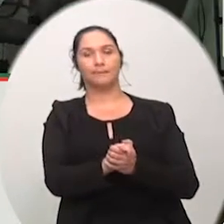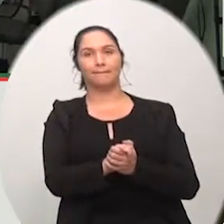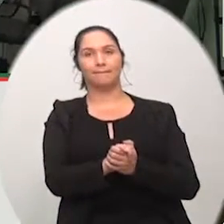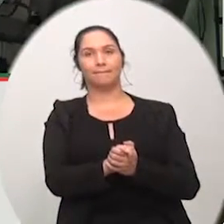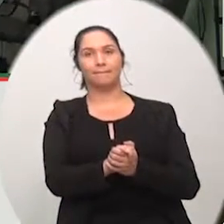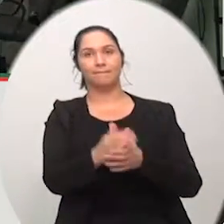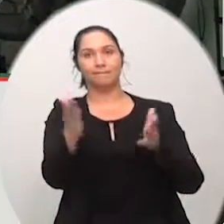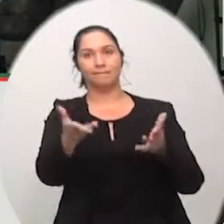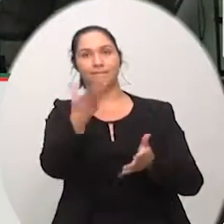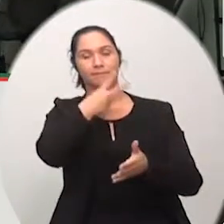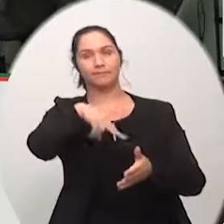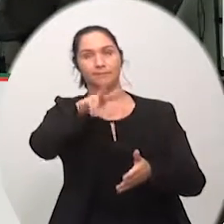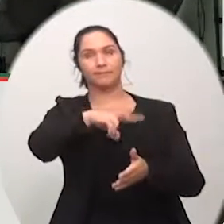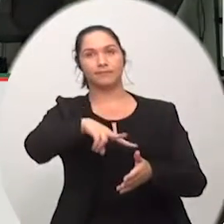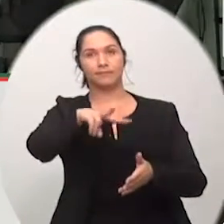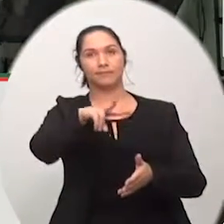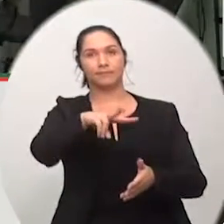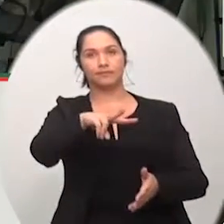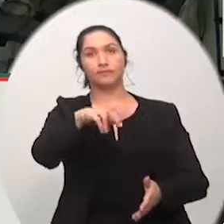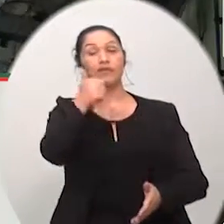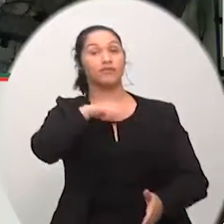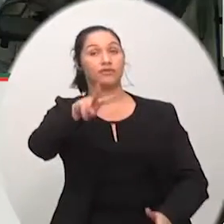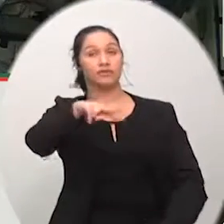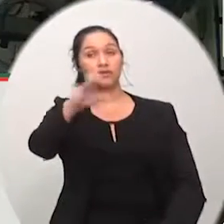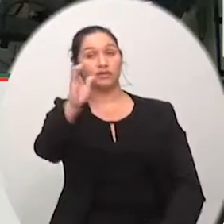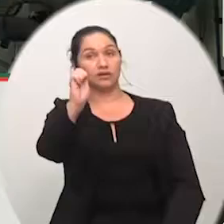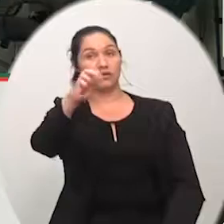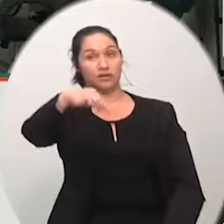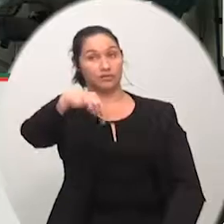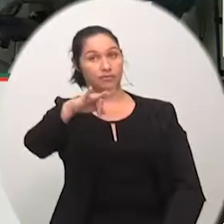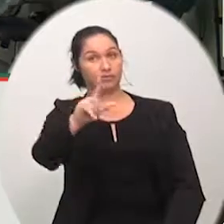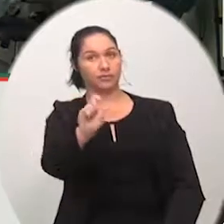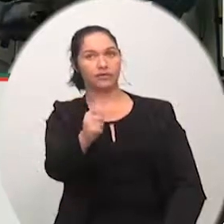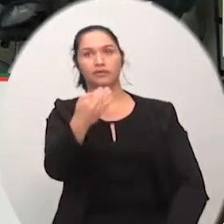questão de ordem cedida a vereadora Camila Nascimento